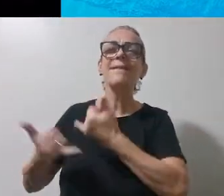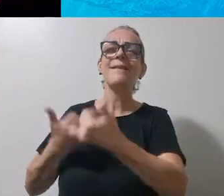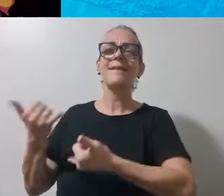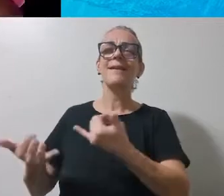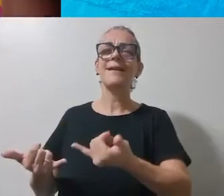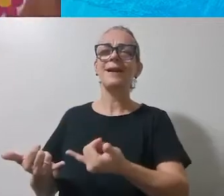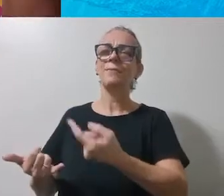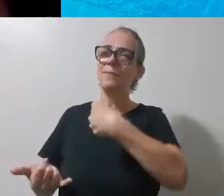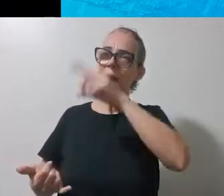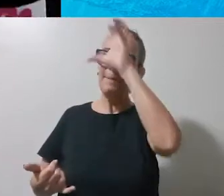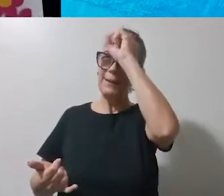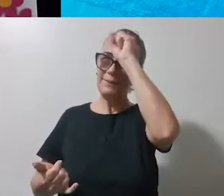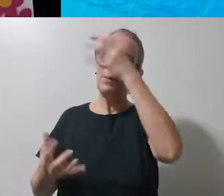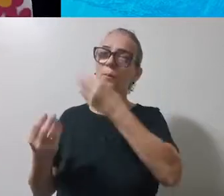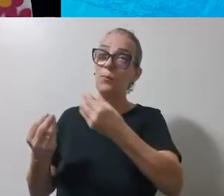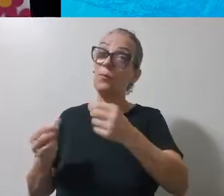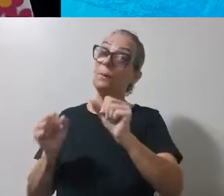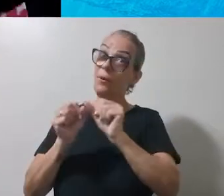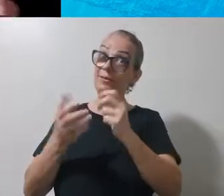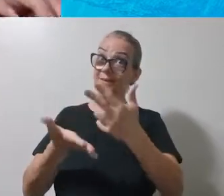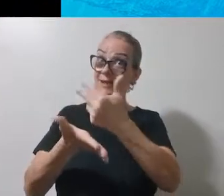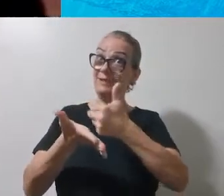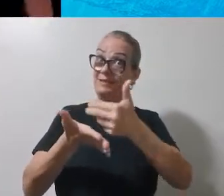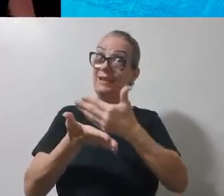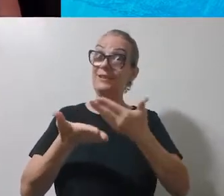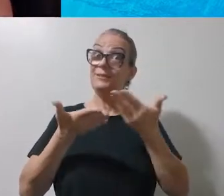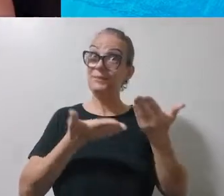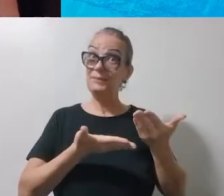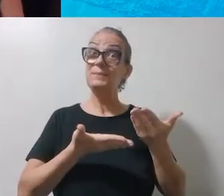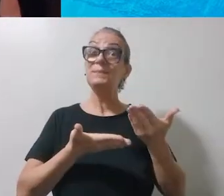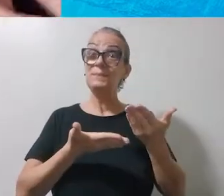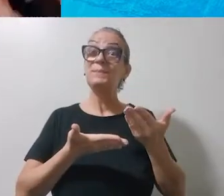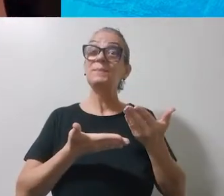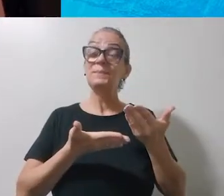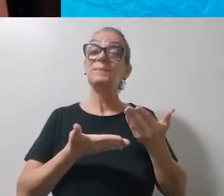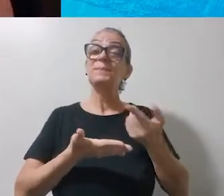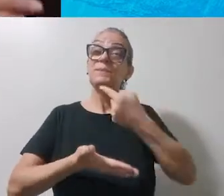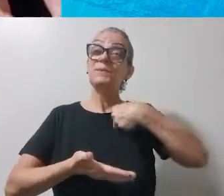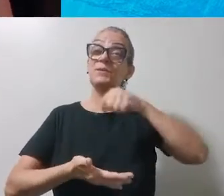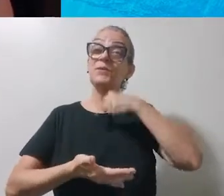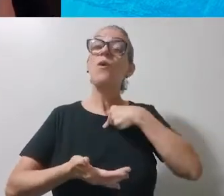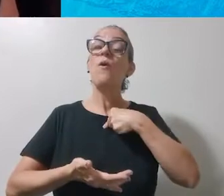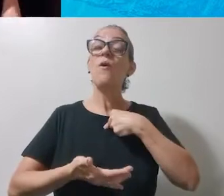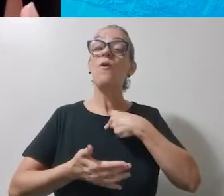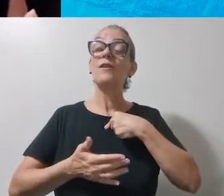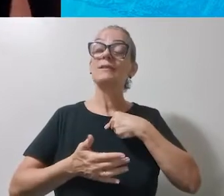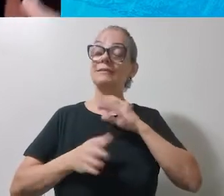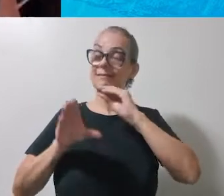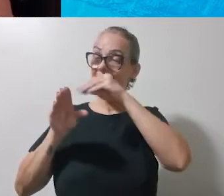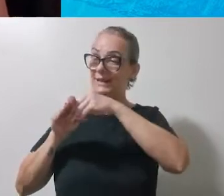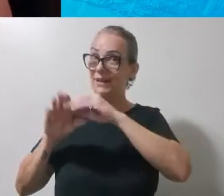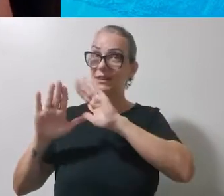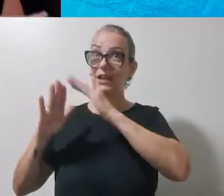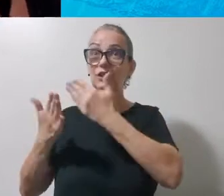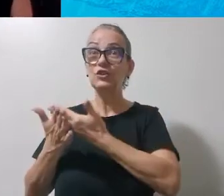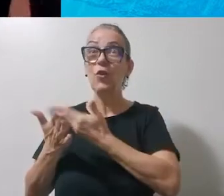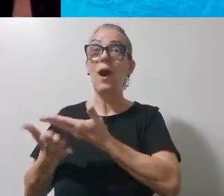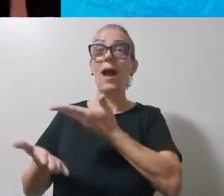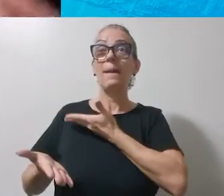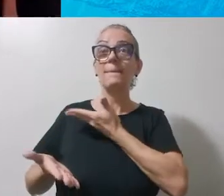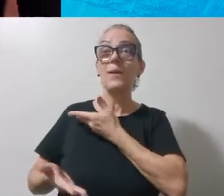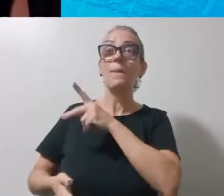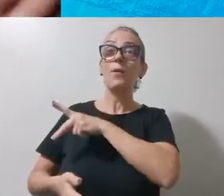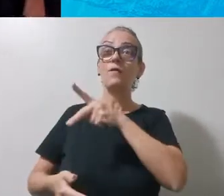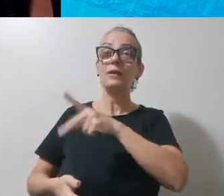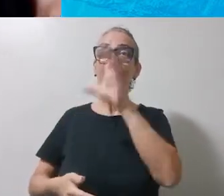fazer esse desenho aqui, né? Esse desenho aqui, ó. Da gente lá no colégio, na escola, com os amigos ou com a professora.